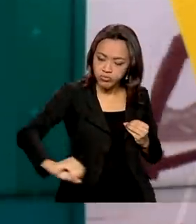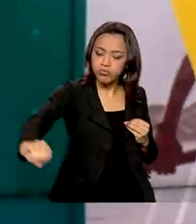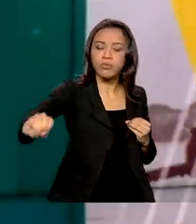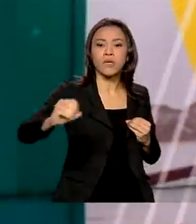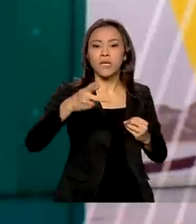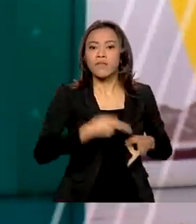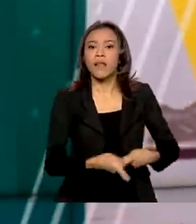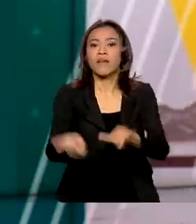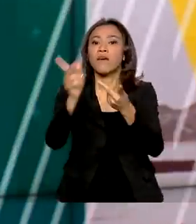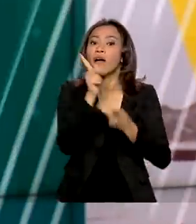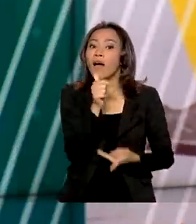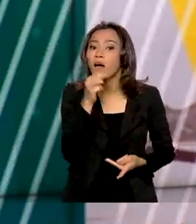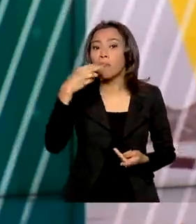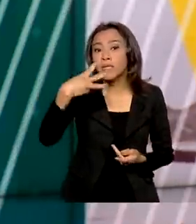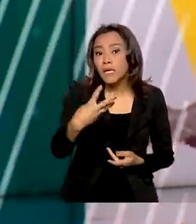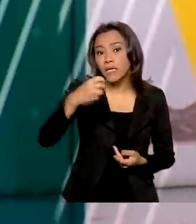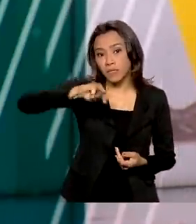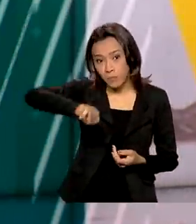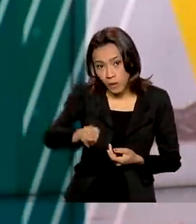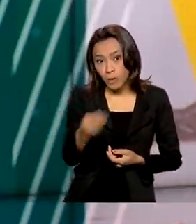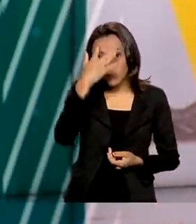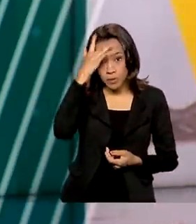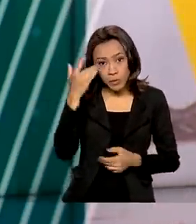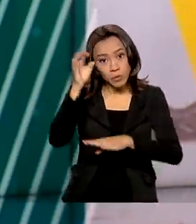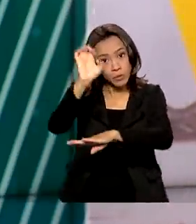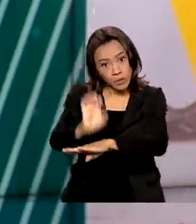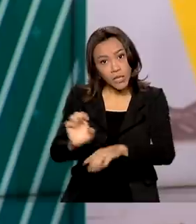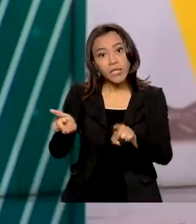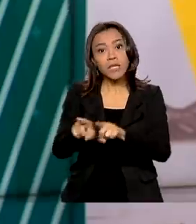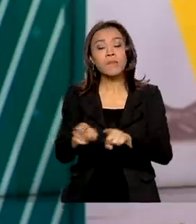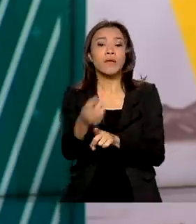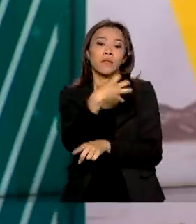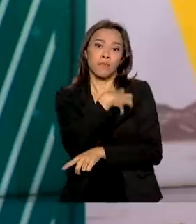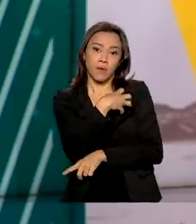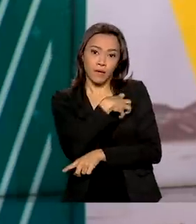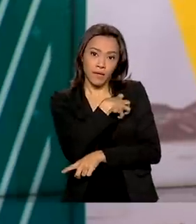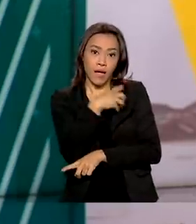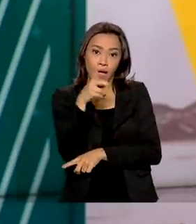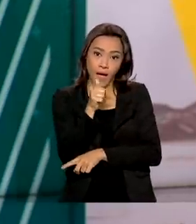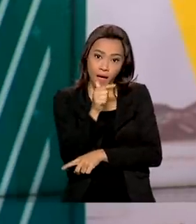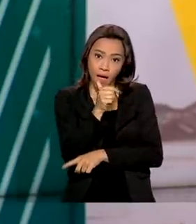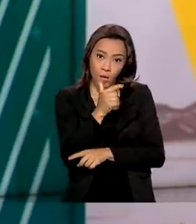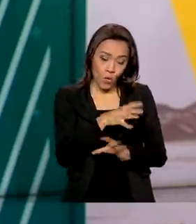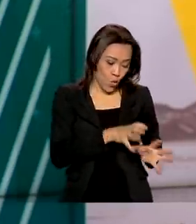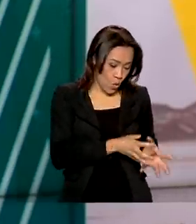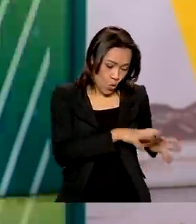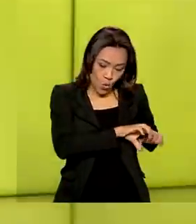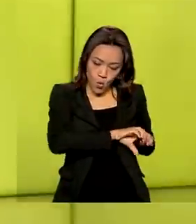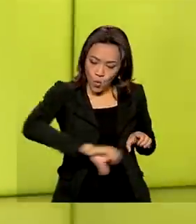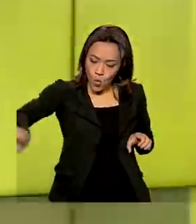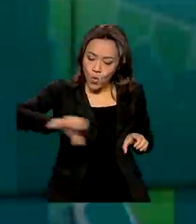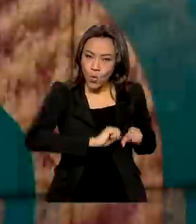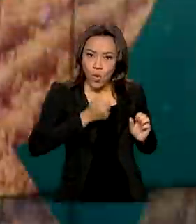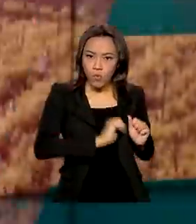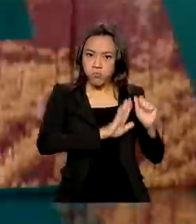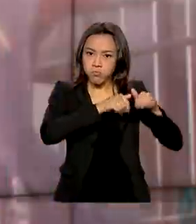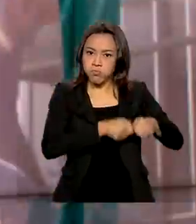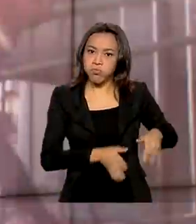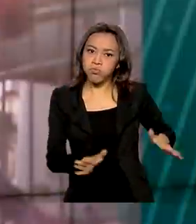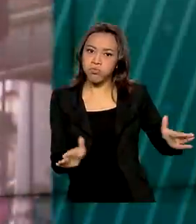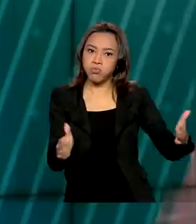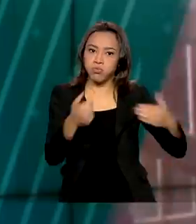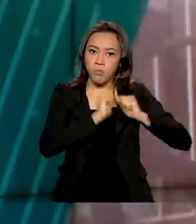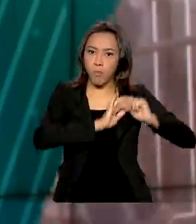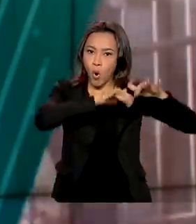cerca de 3 milhões de pessoas do estado e também da Bahia. A água será captada no reservatório da usina hidrelétrica de Paulo